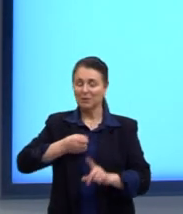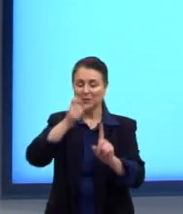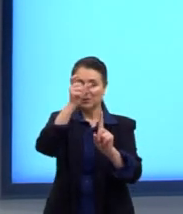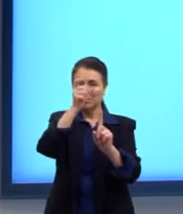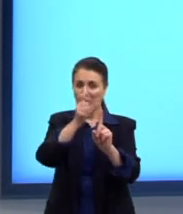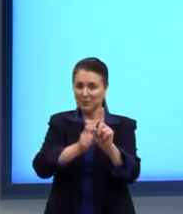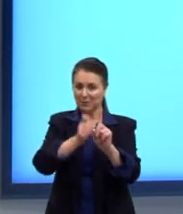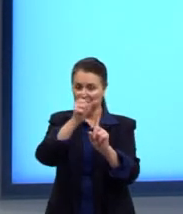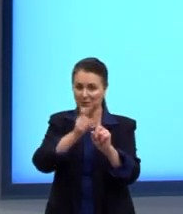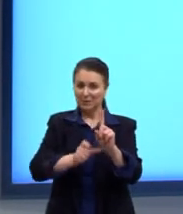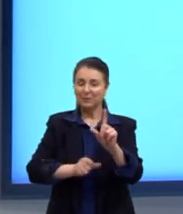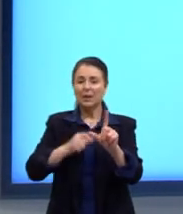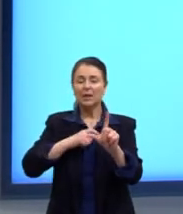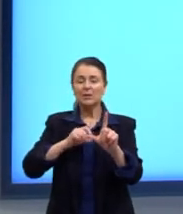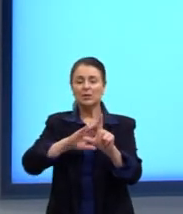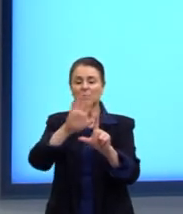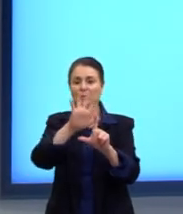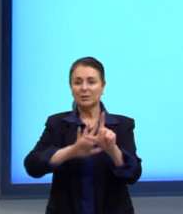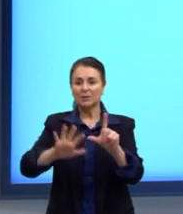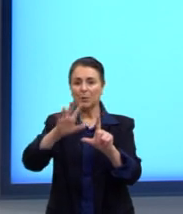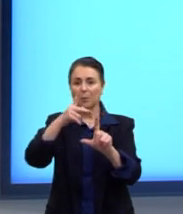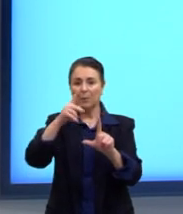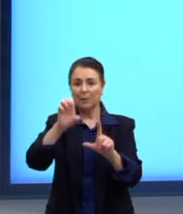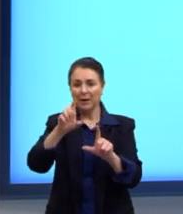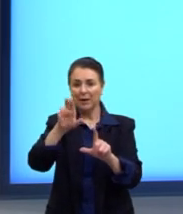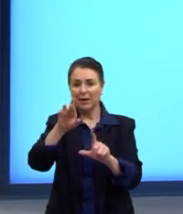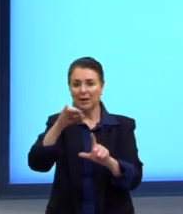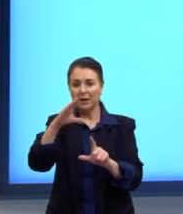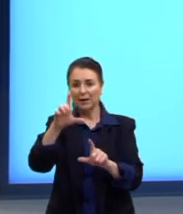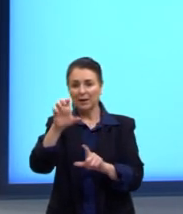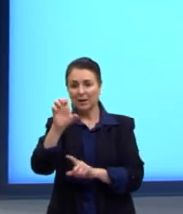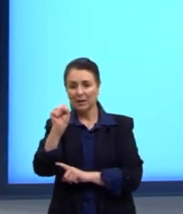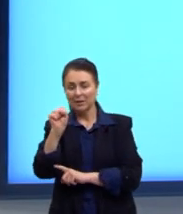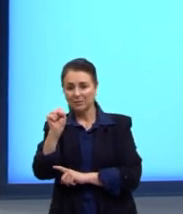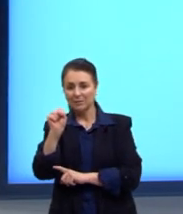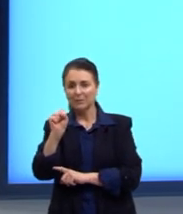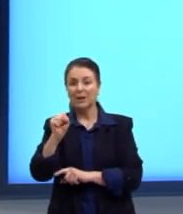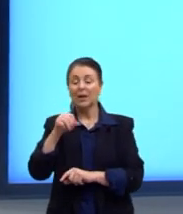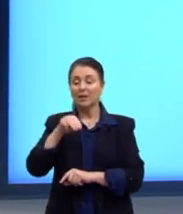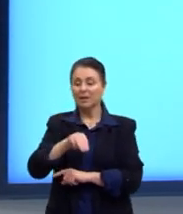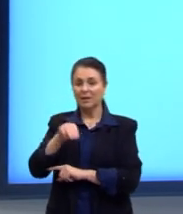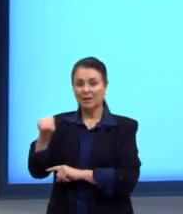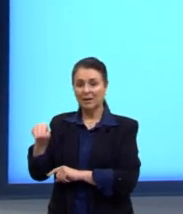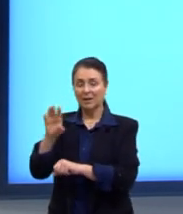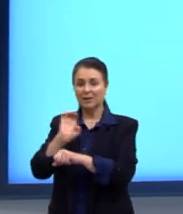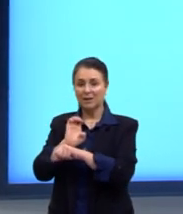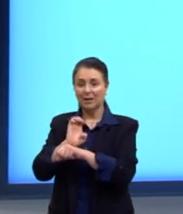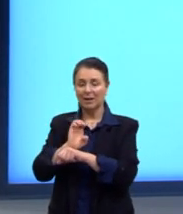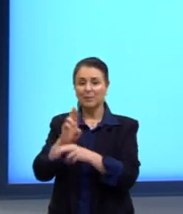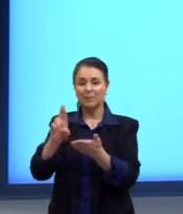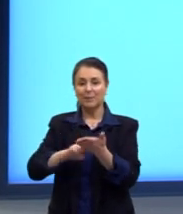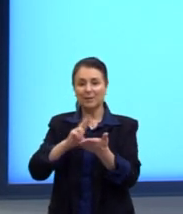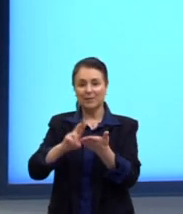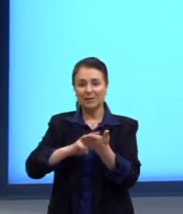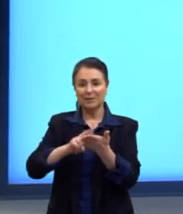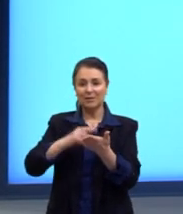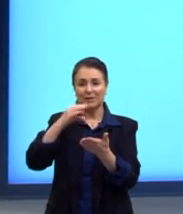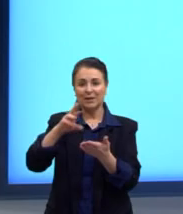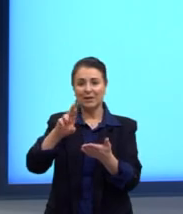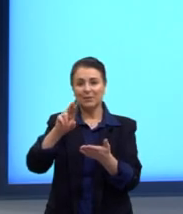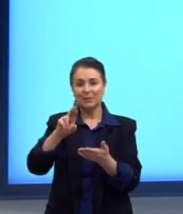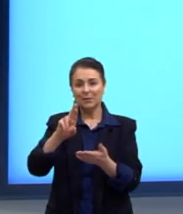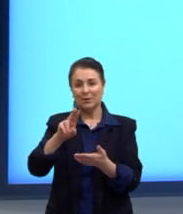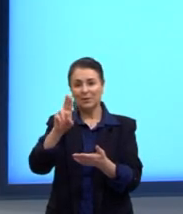chargista Péricles Andrade a Maranhão para a revista O Cruzeiro, cuja página foi a mais